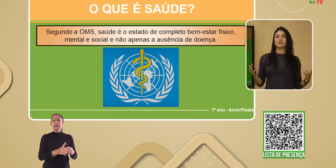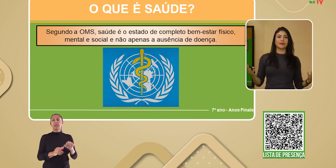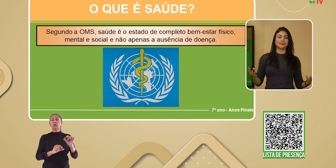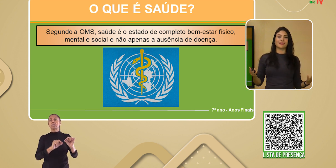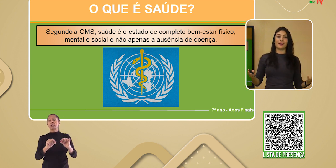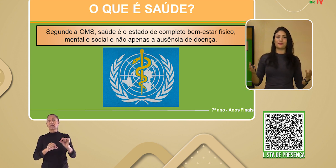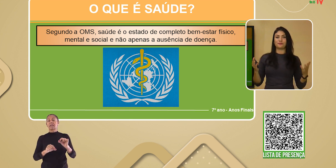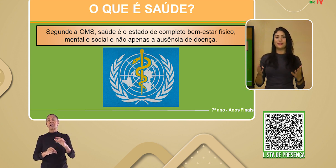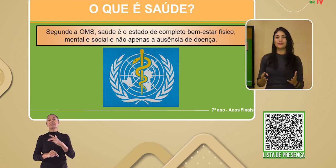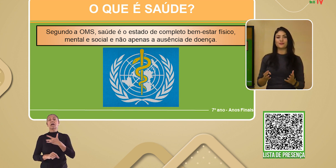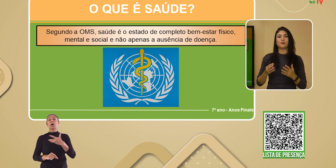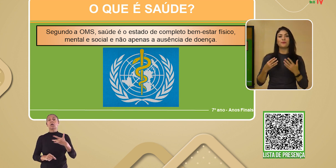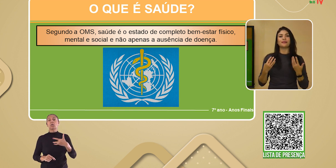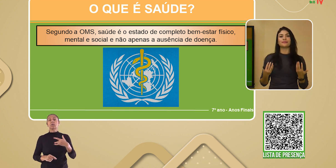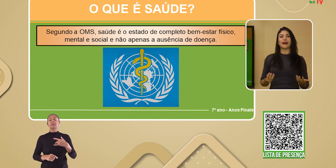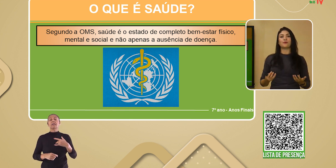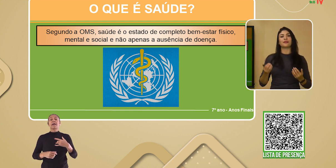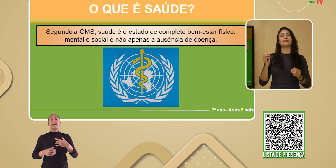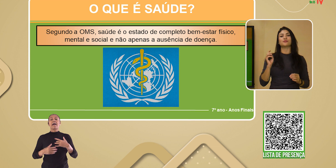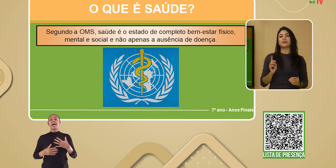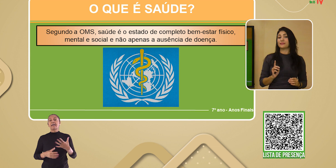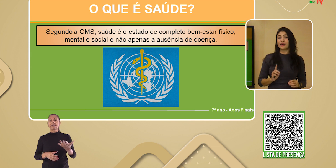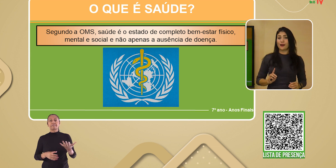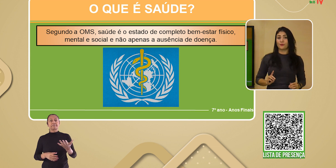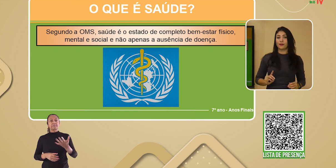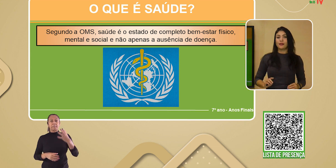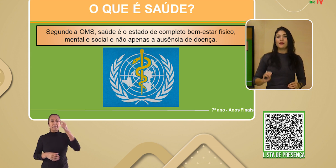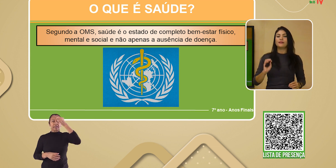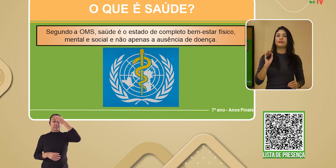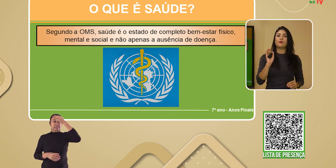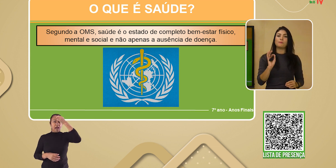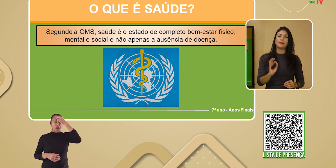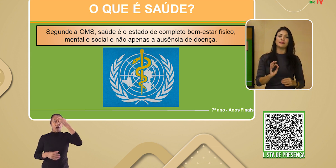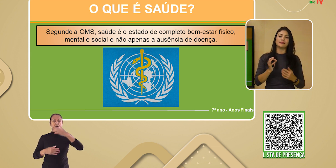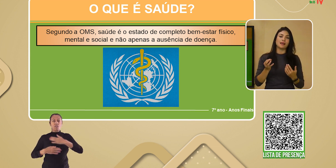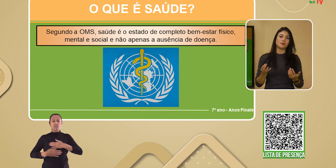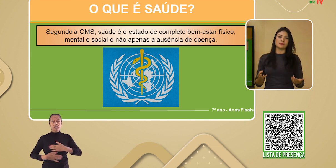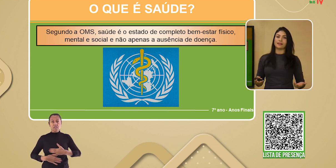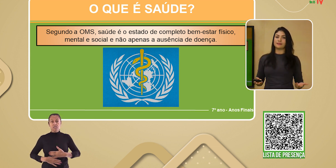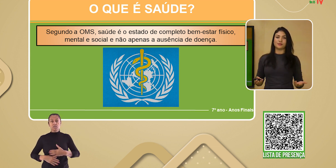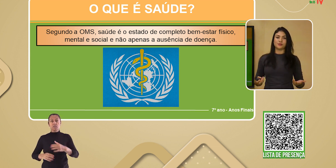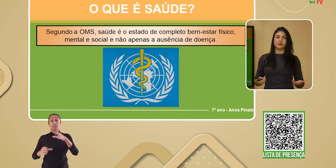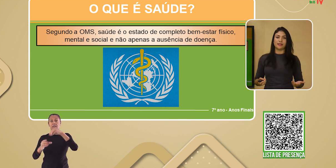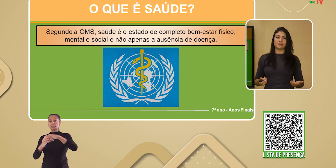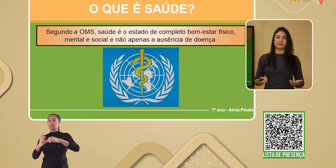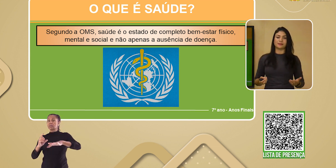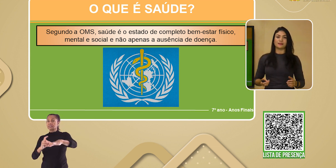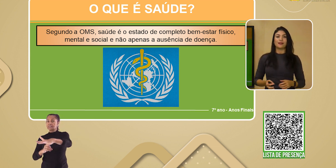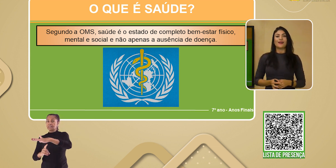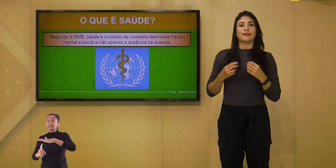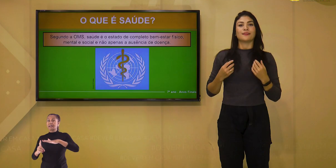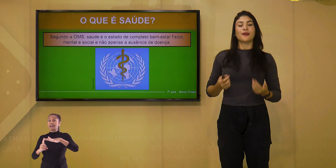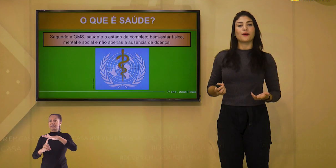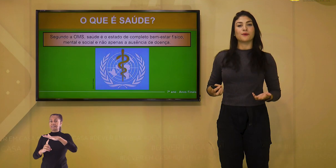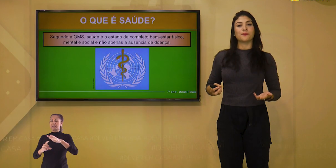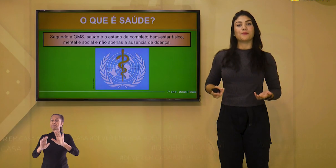completo bem-estar físico, mental e social e não apenas a ausência de doenças. Logo,